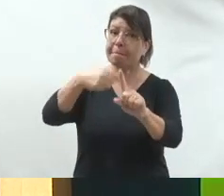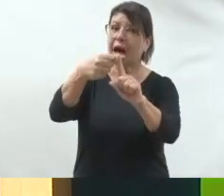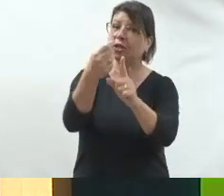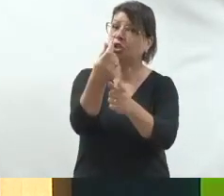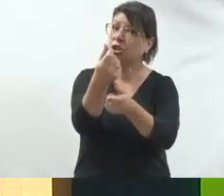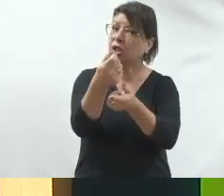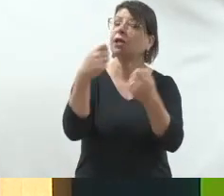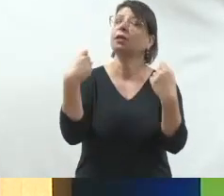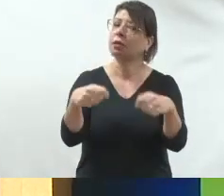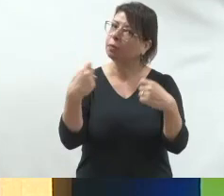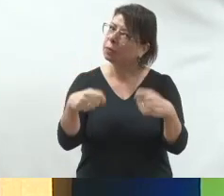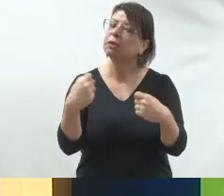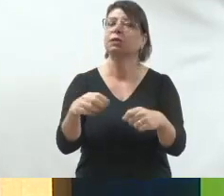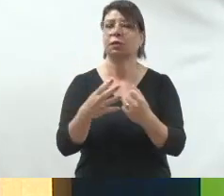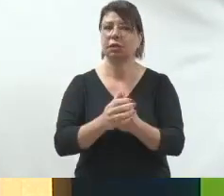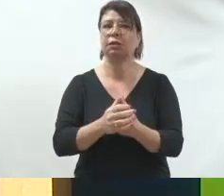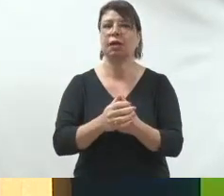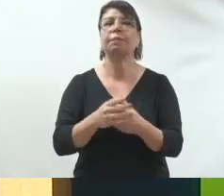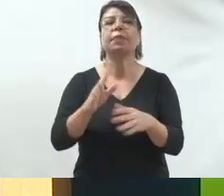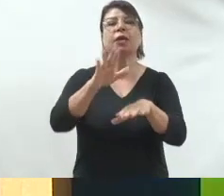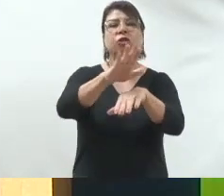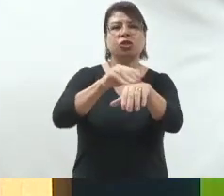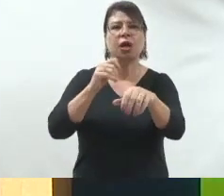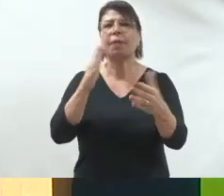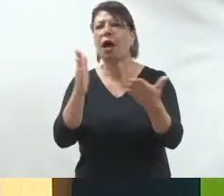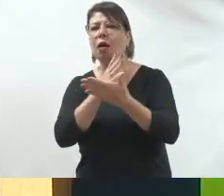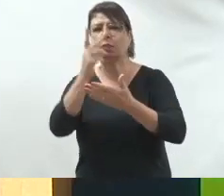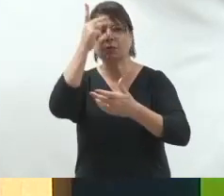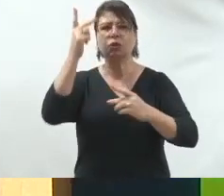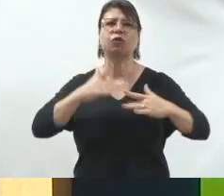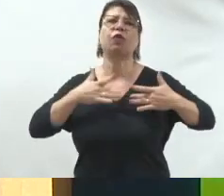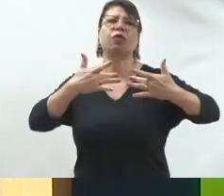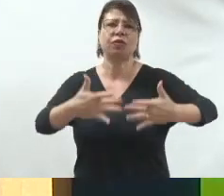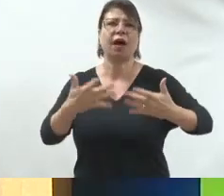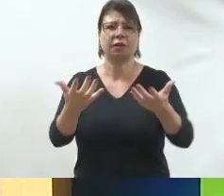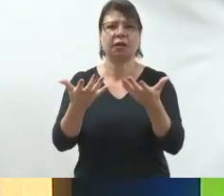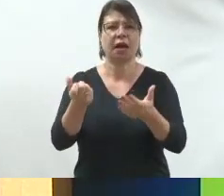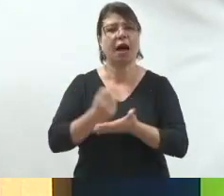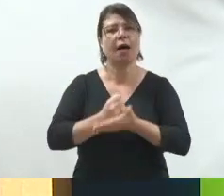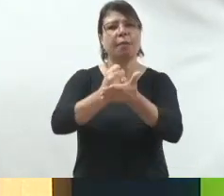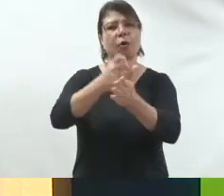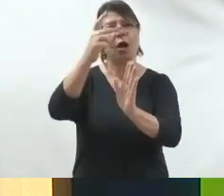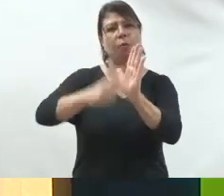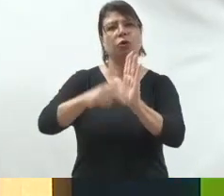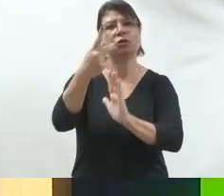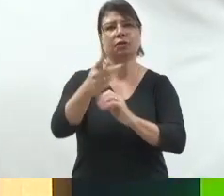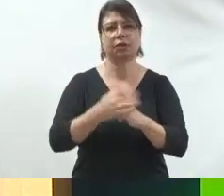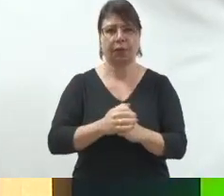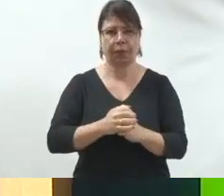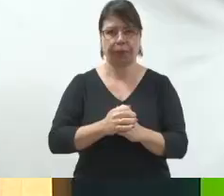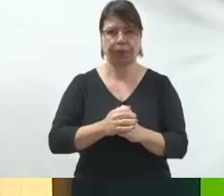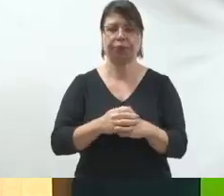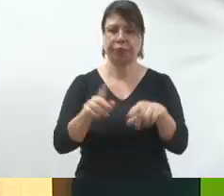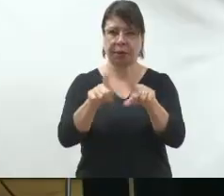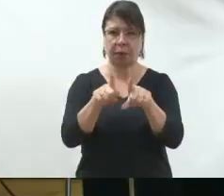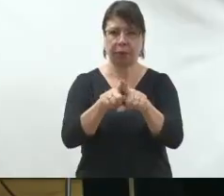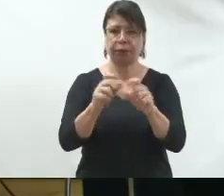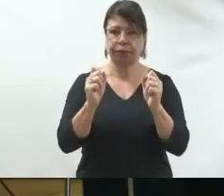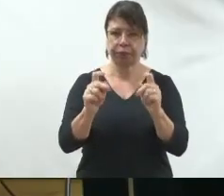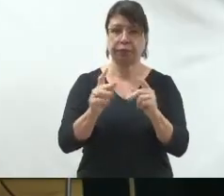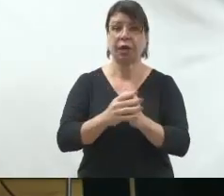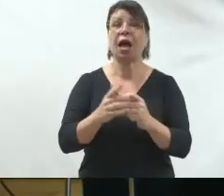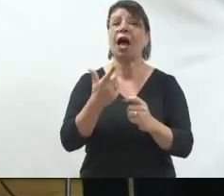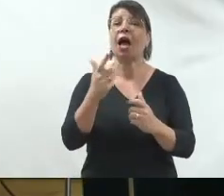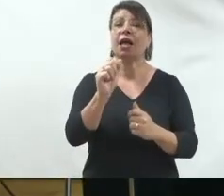sua militância mobilizar seus voluntariados agora na pré-campanha esse é momento de você resolver o problema que você vai ter um pouquinho mais lá na frente de pessoal bom já